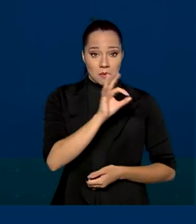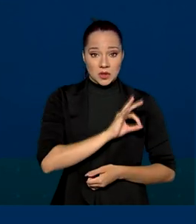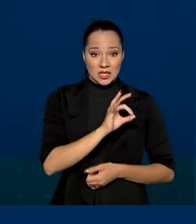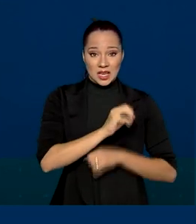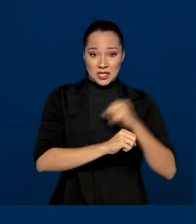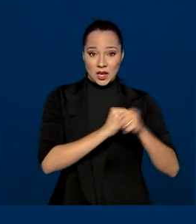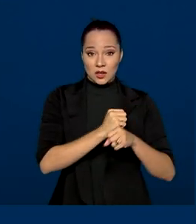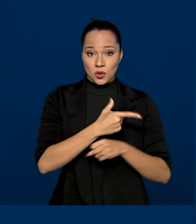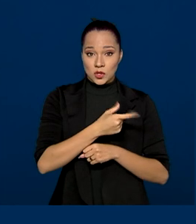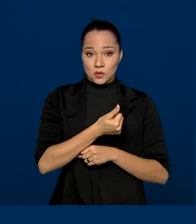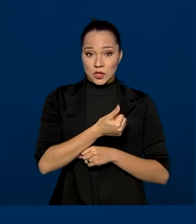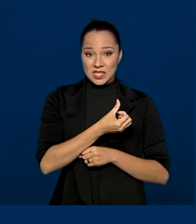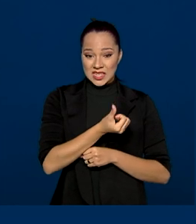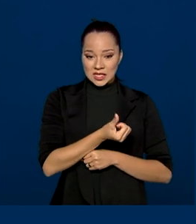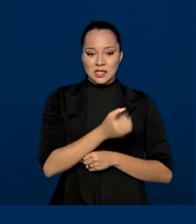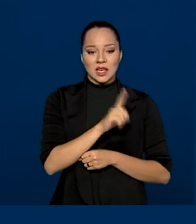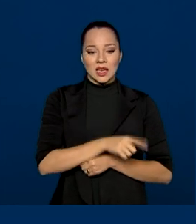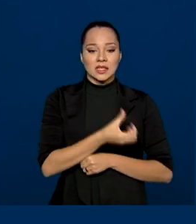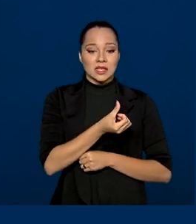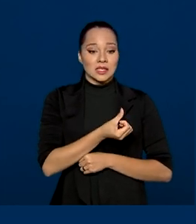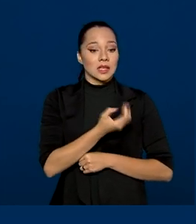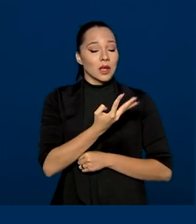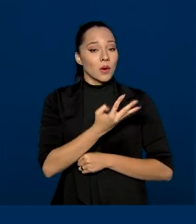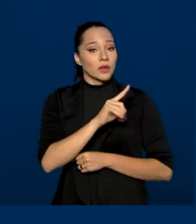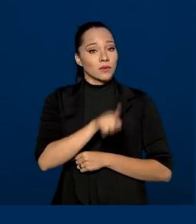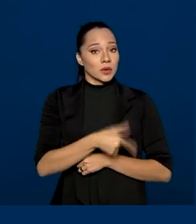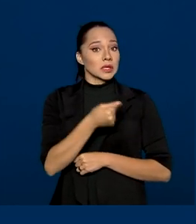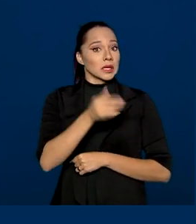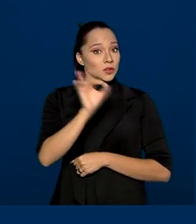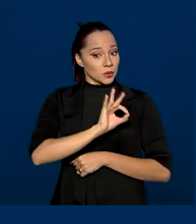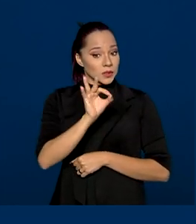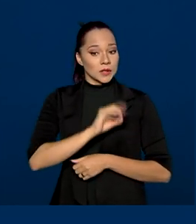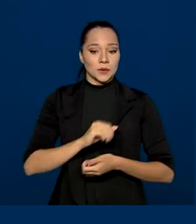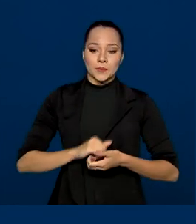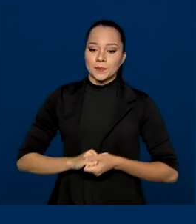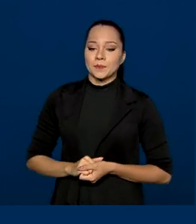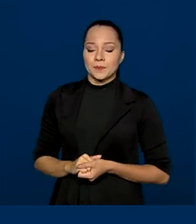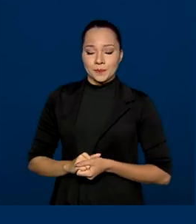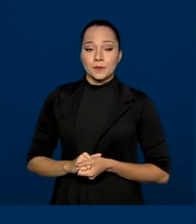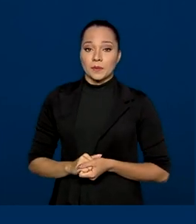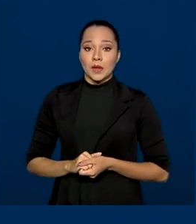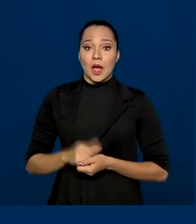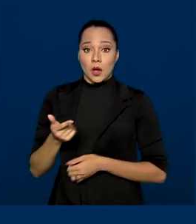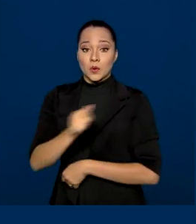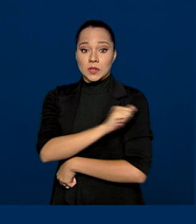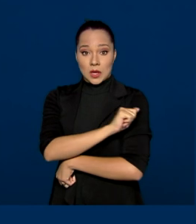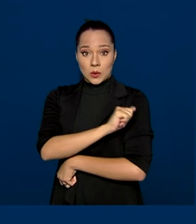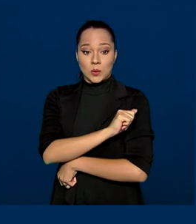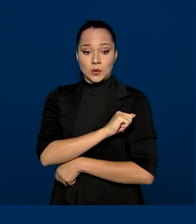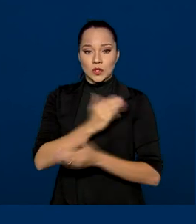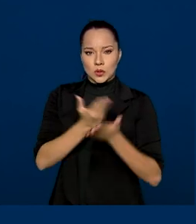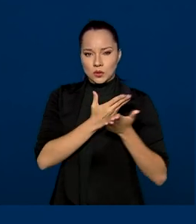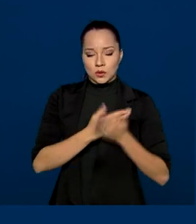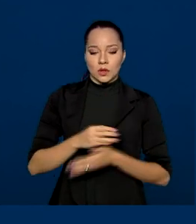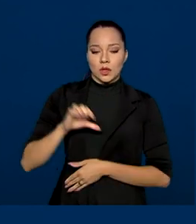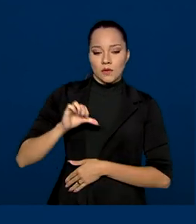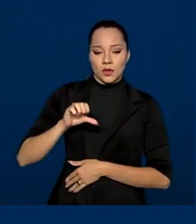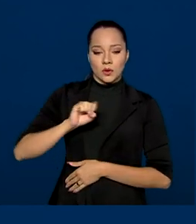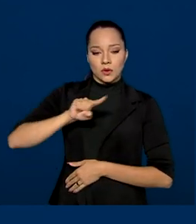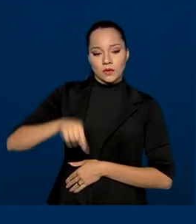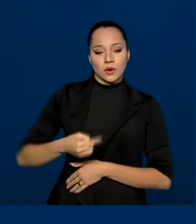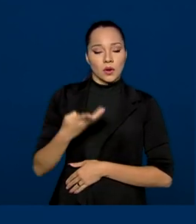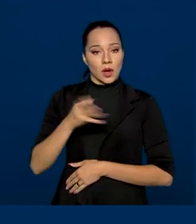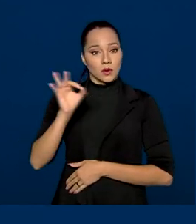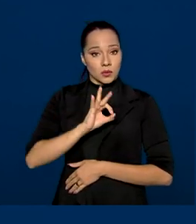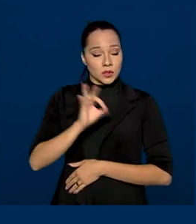2016 era de 64,7%. Em relação aos estudantes, 98,4